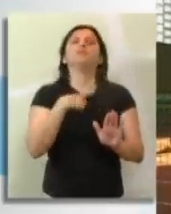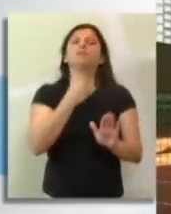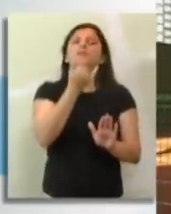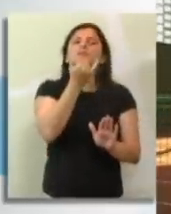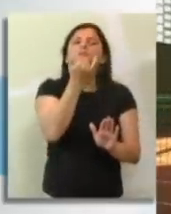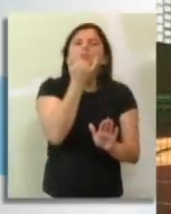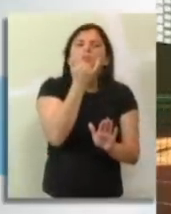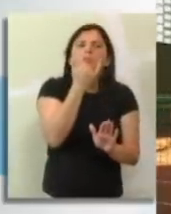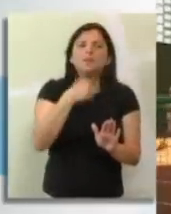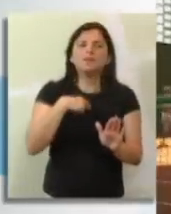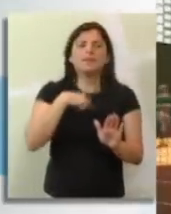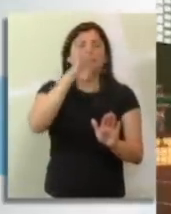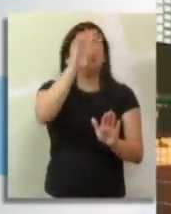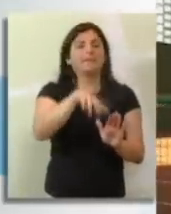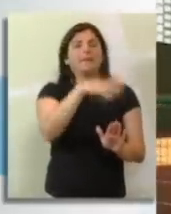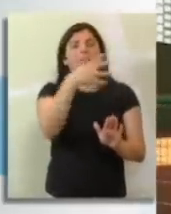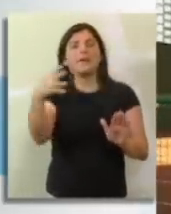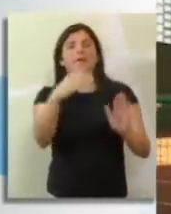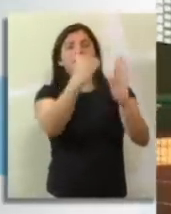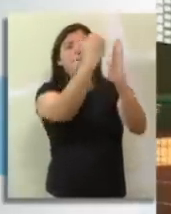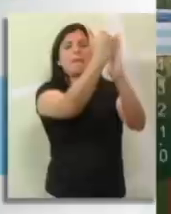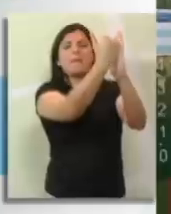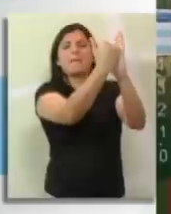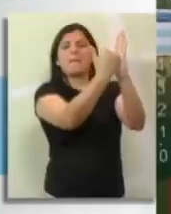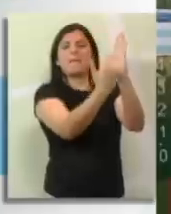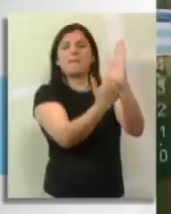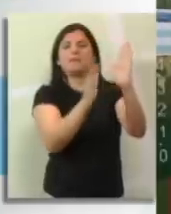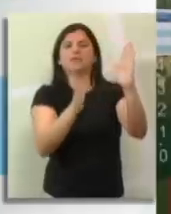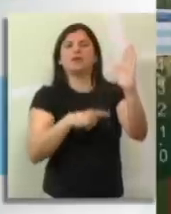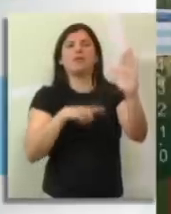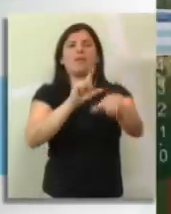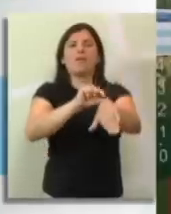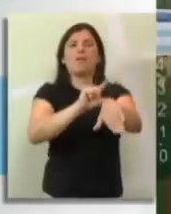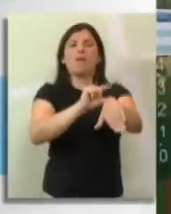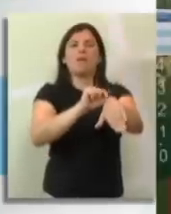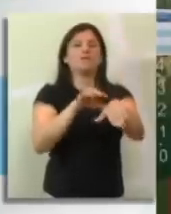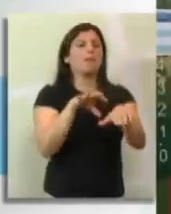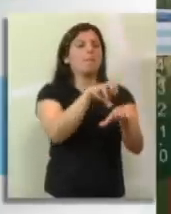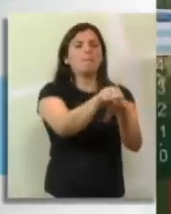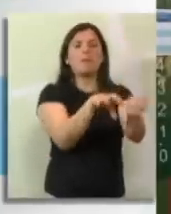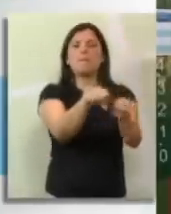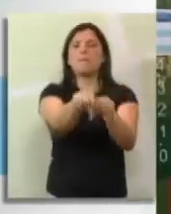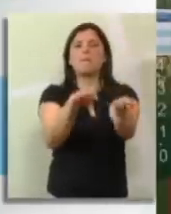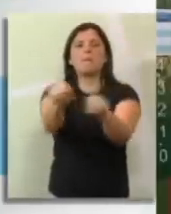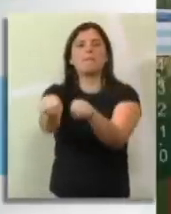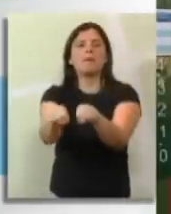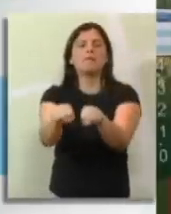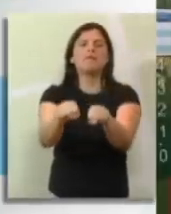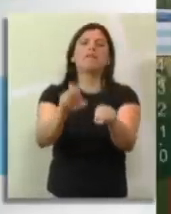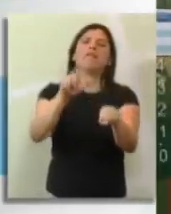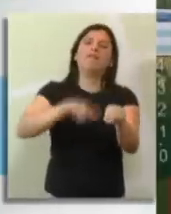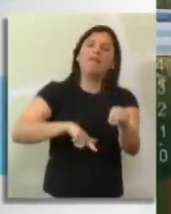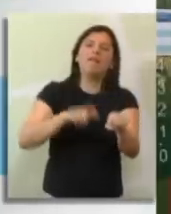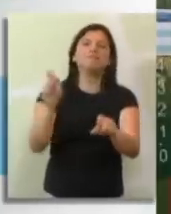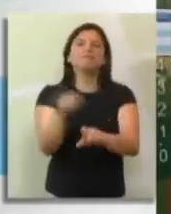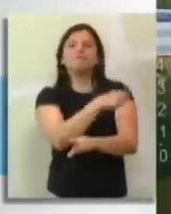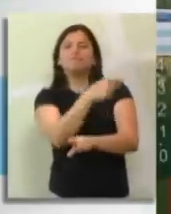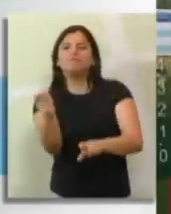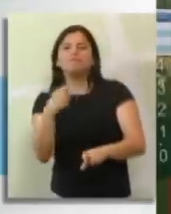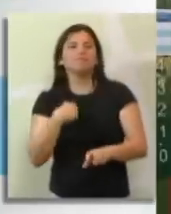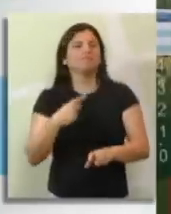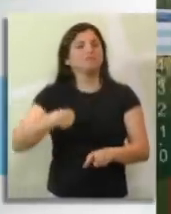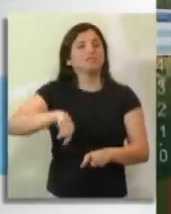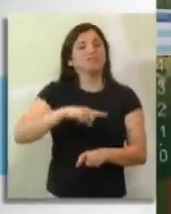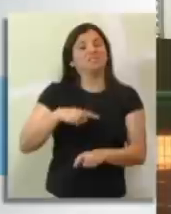quadras estão reservadas. Vocês vão ter que esperar. Ah, que droga, não acredito. Amiga, mas como você sabe que as quadras estão